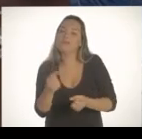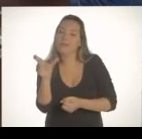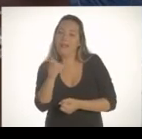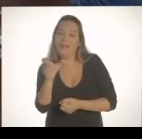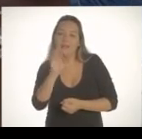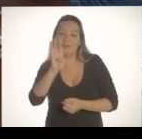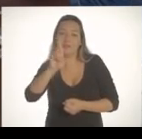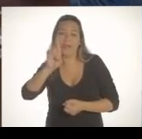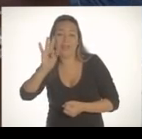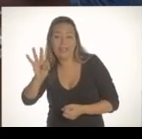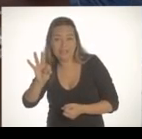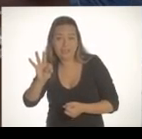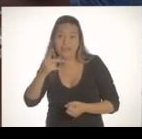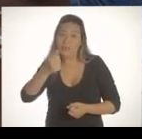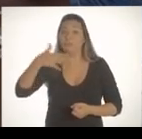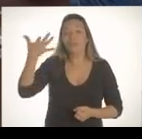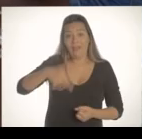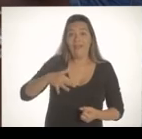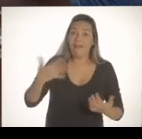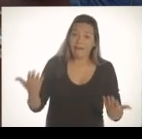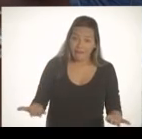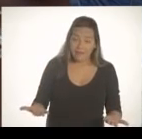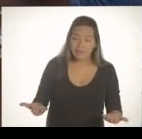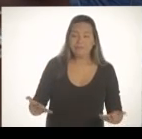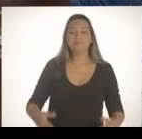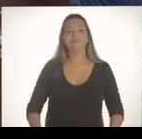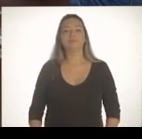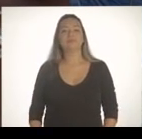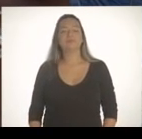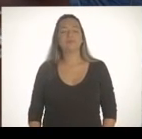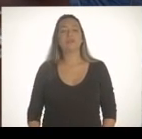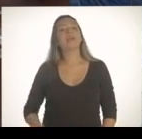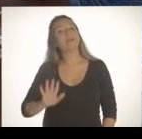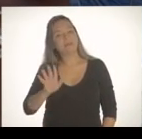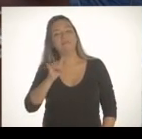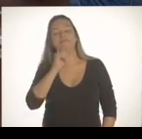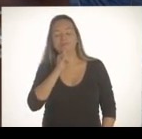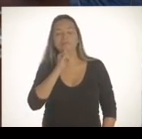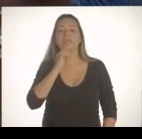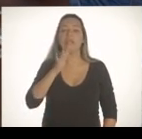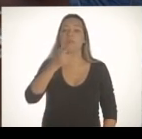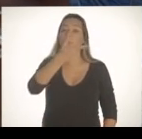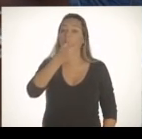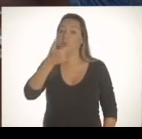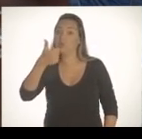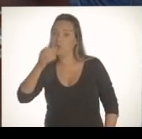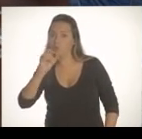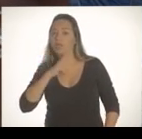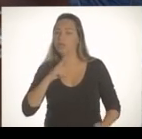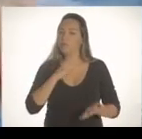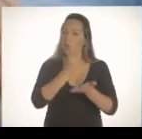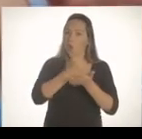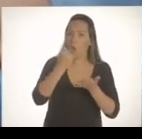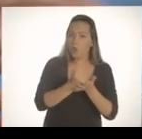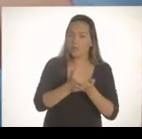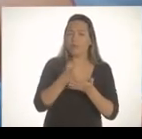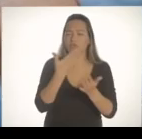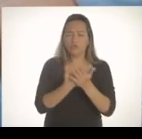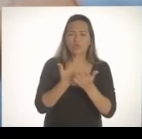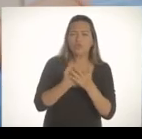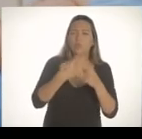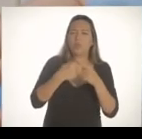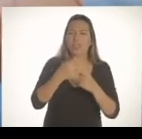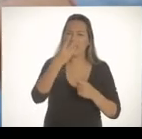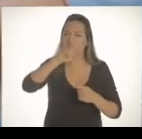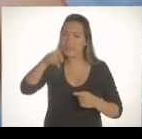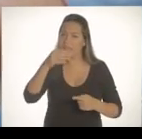Além de tudo, encarece, né? Agora, tem um... Por que que a gente pode baixar a passagem? Eu falei desse contrato de 2010, né? Eu estava estudando sobre